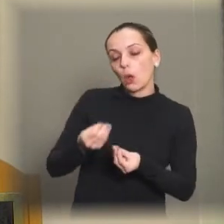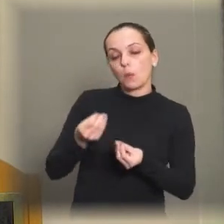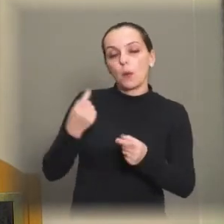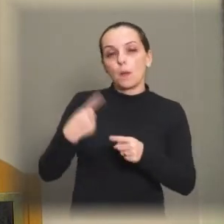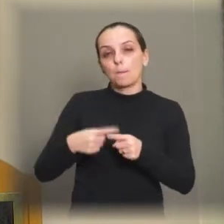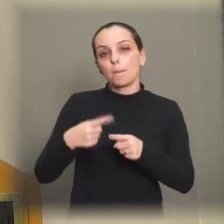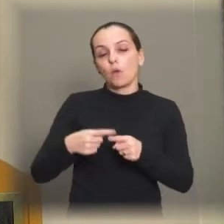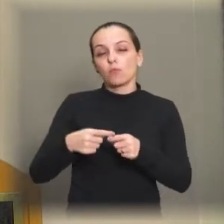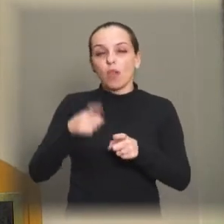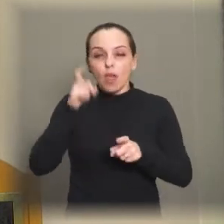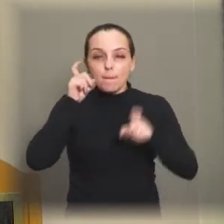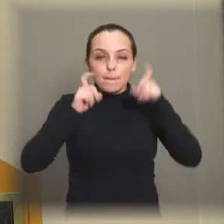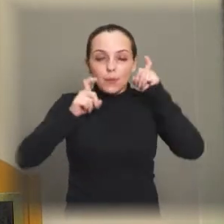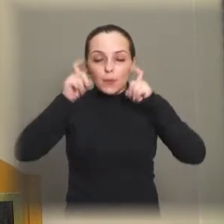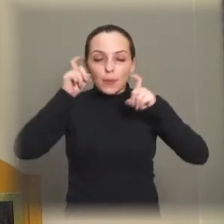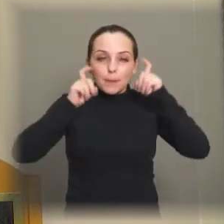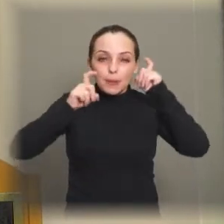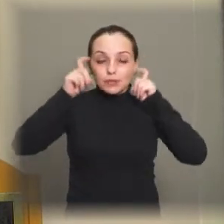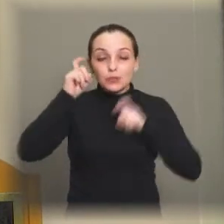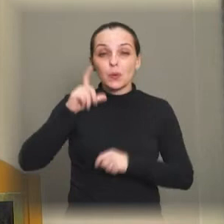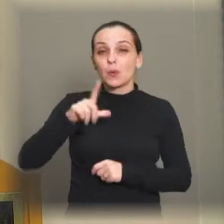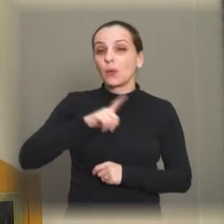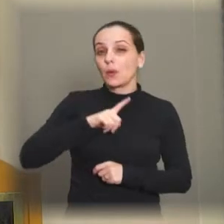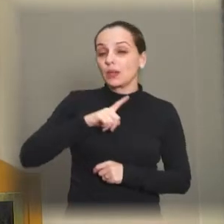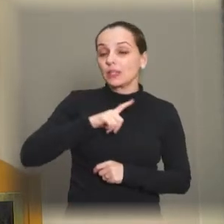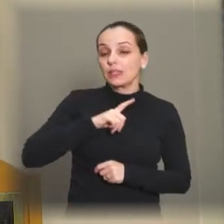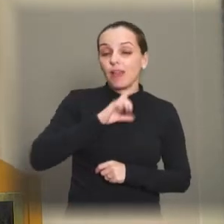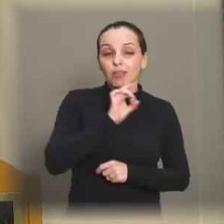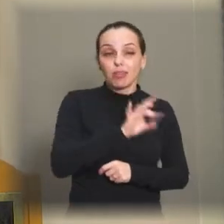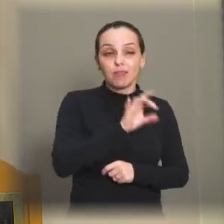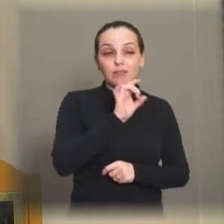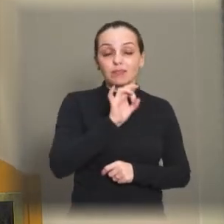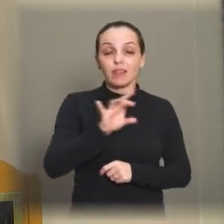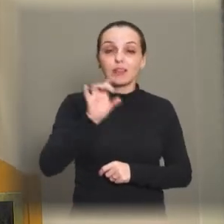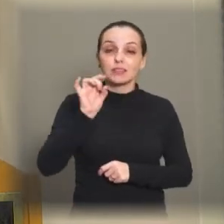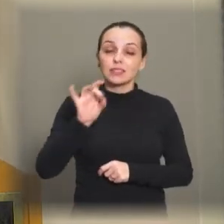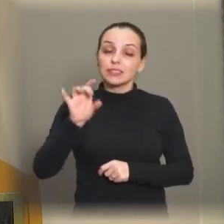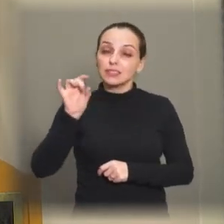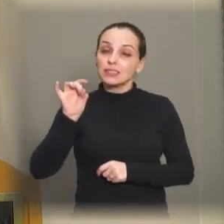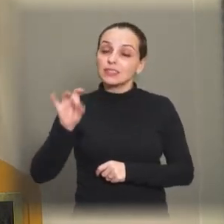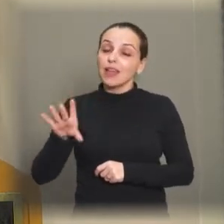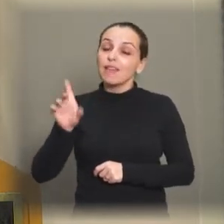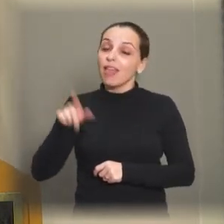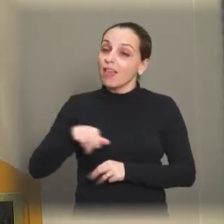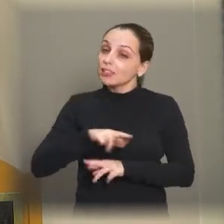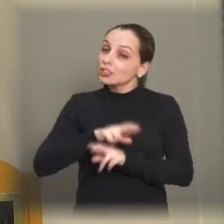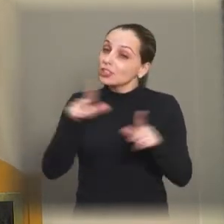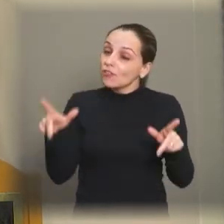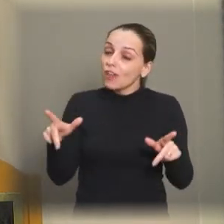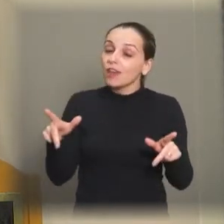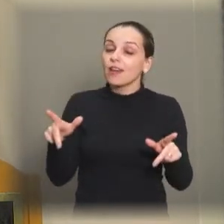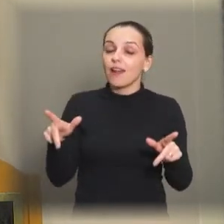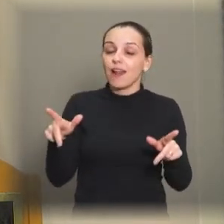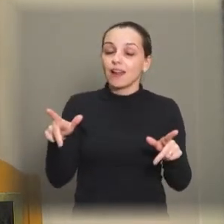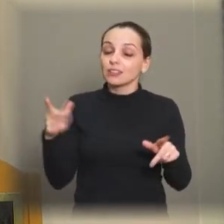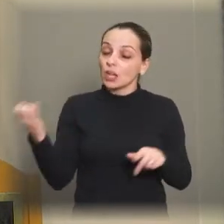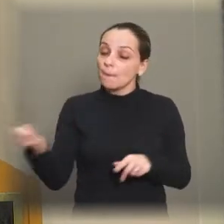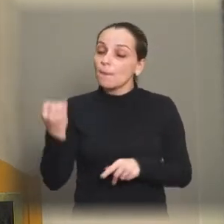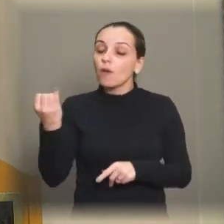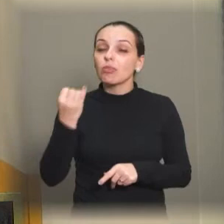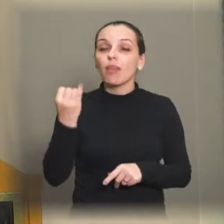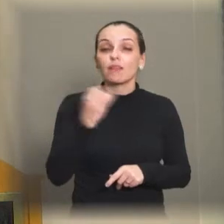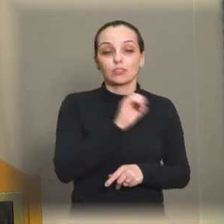muitas preocupações, evidentemente que para cada um, cada assunto tem a sua devida importância,